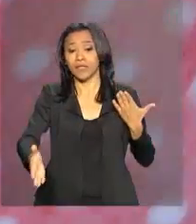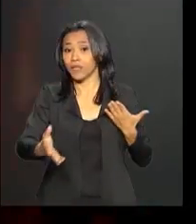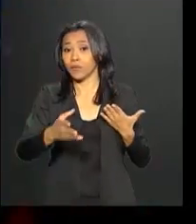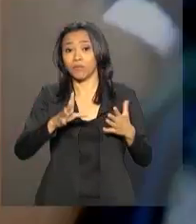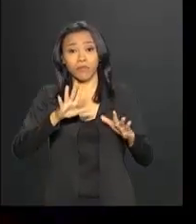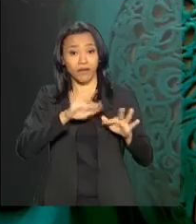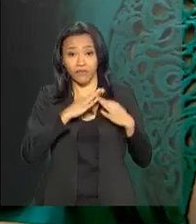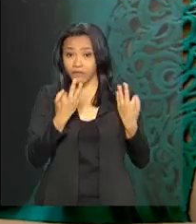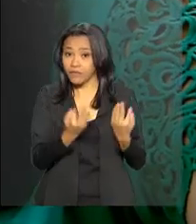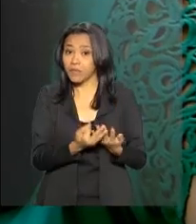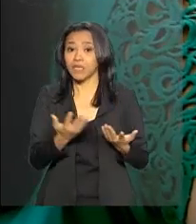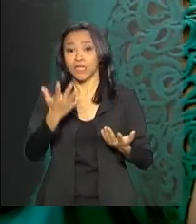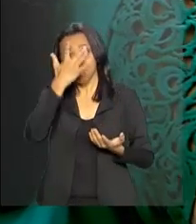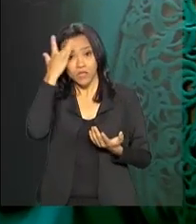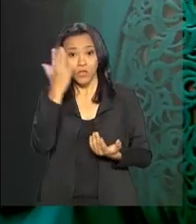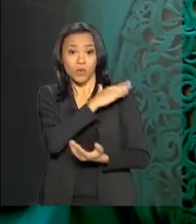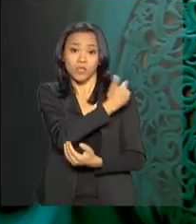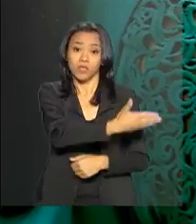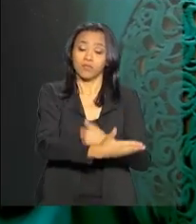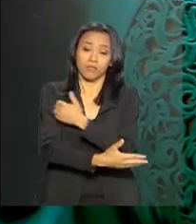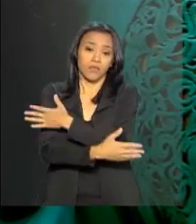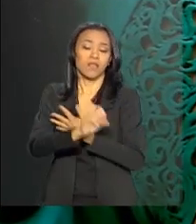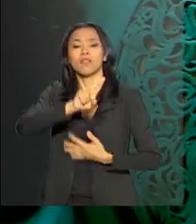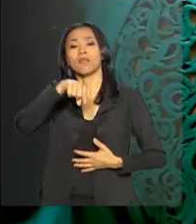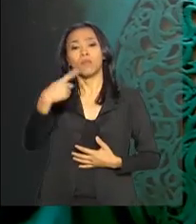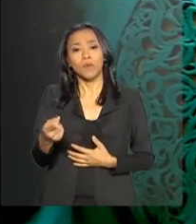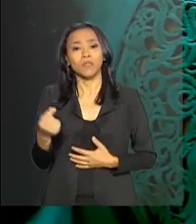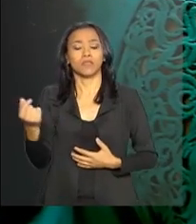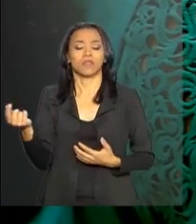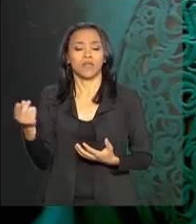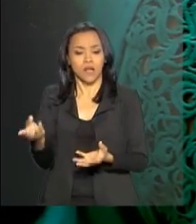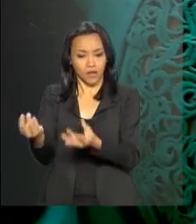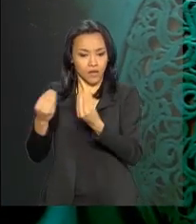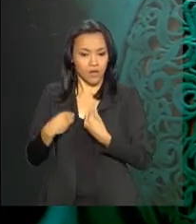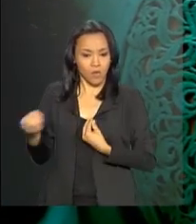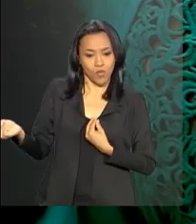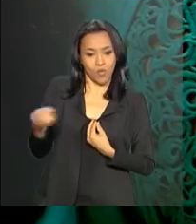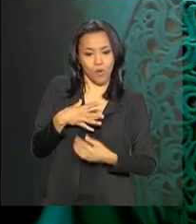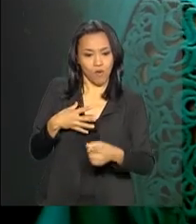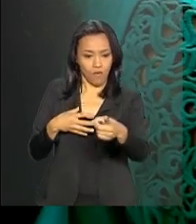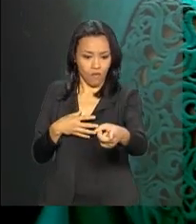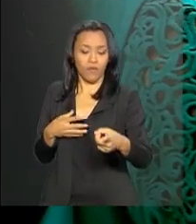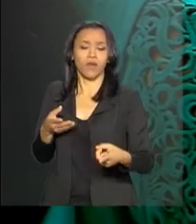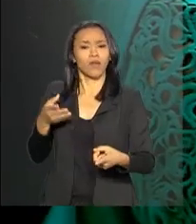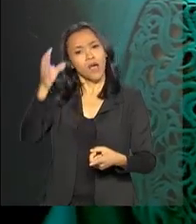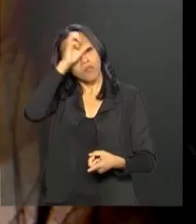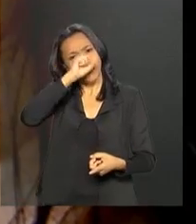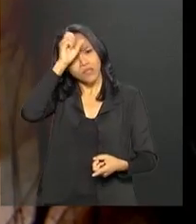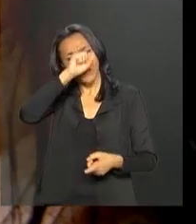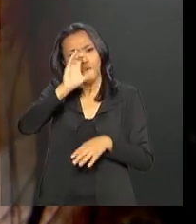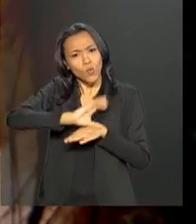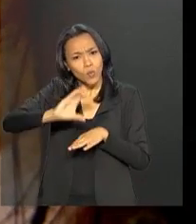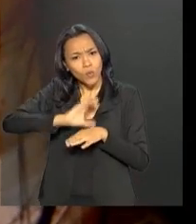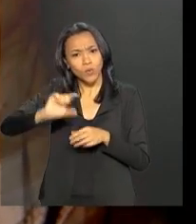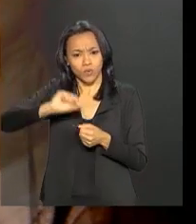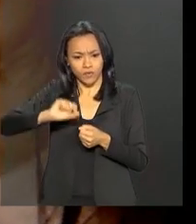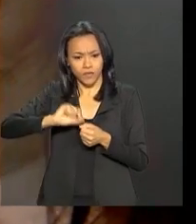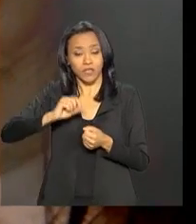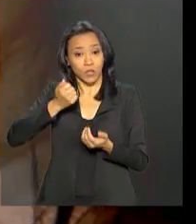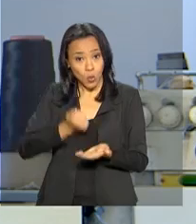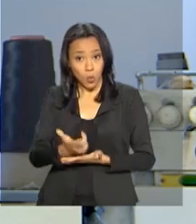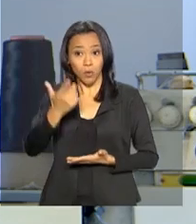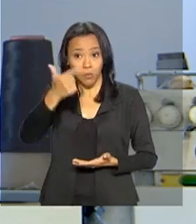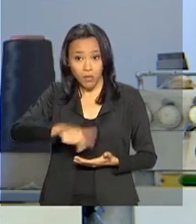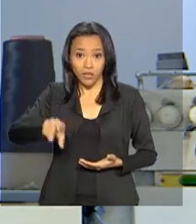próximas. Pouco depois do desastre, ganhou uma nova. Fez cursos para aprender mais. E comprou outras duas.